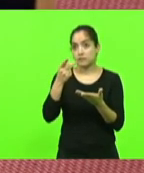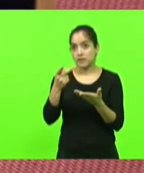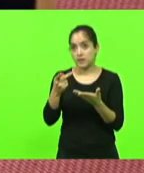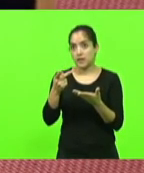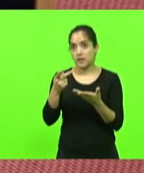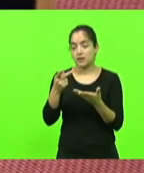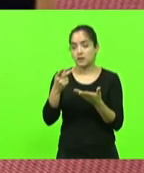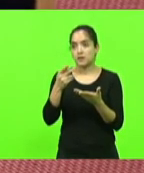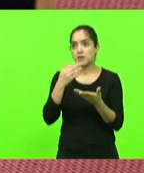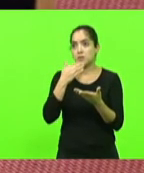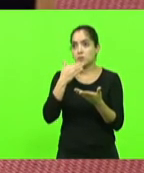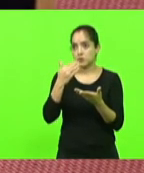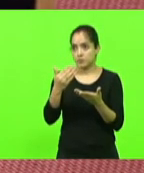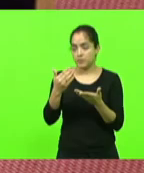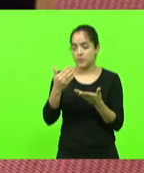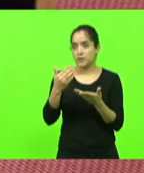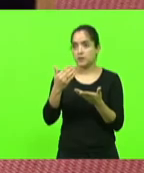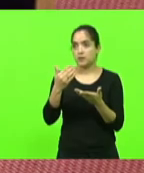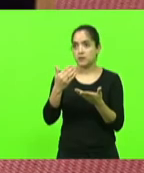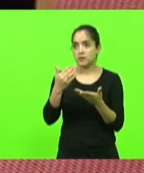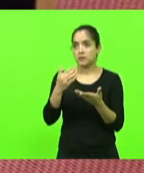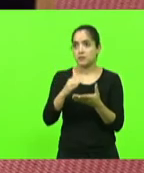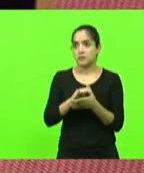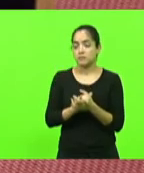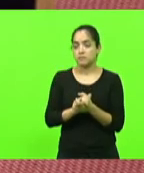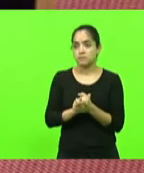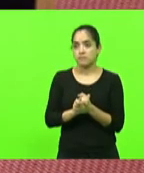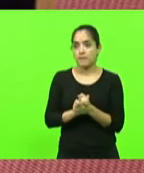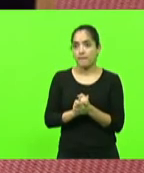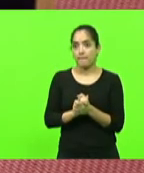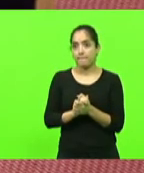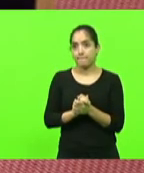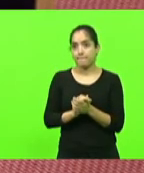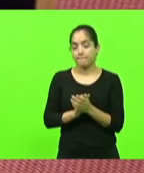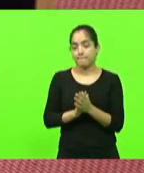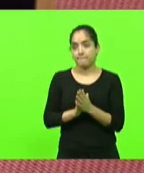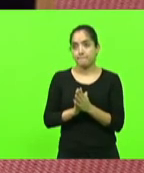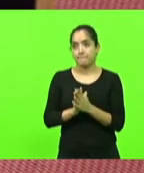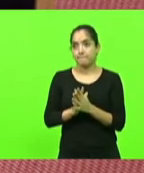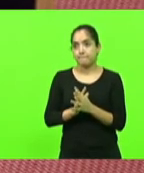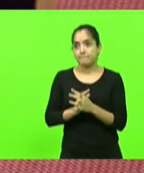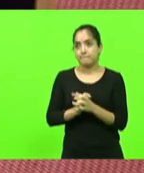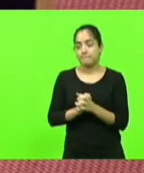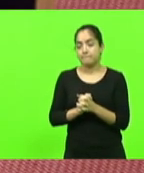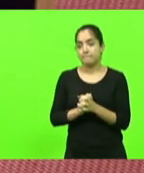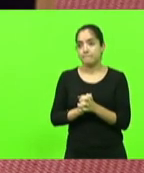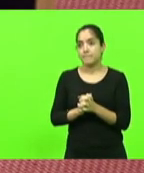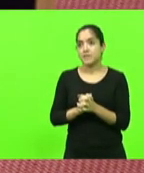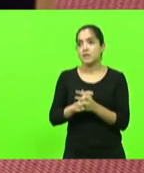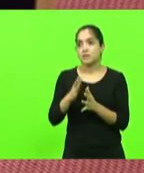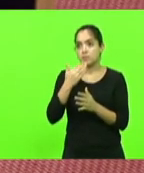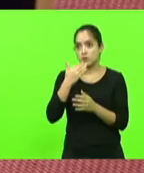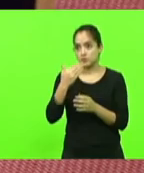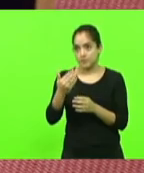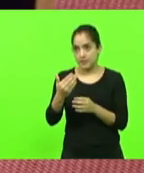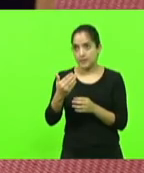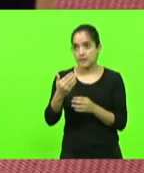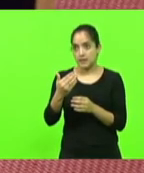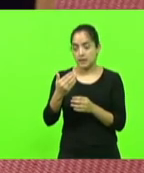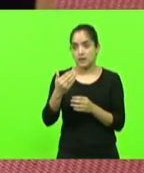minhas palavras mais 30 segundos deputado pode pegar minha palavra